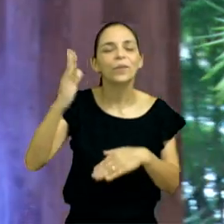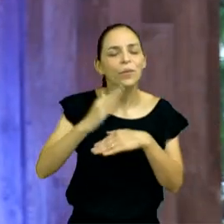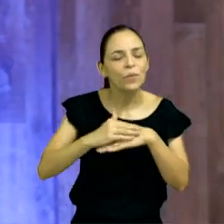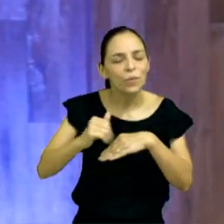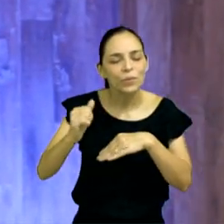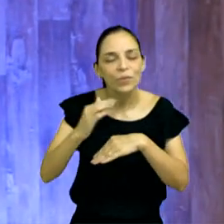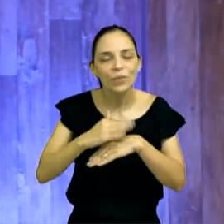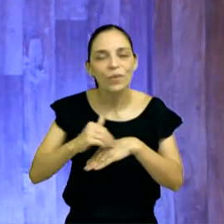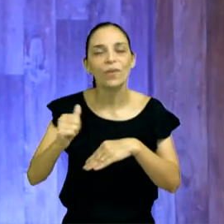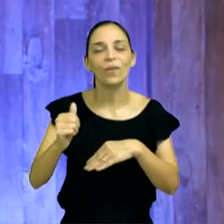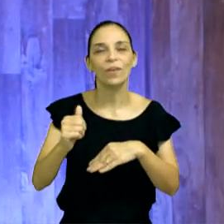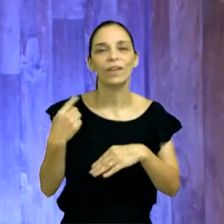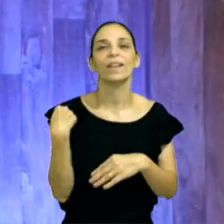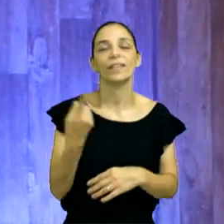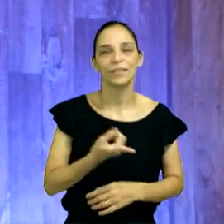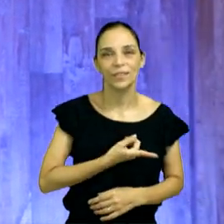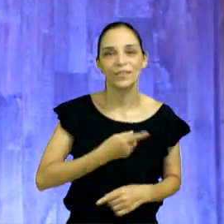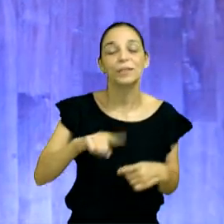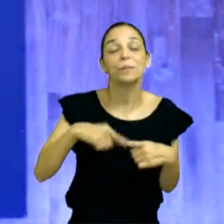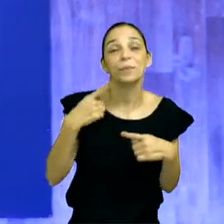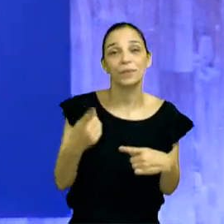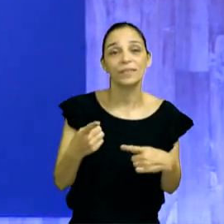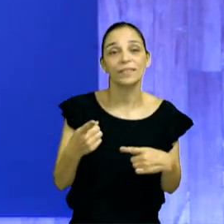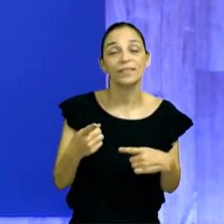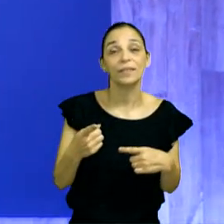tratando. Mas o fato é que